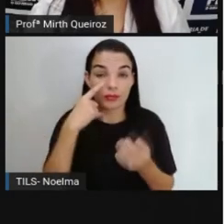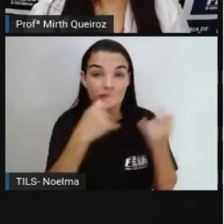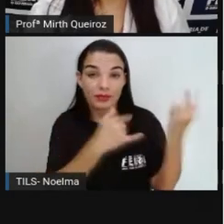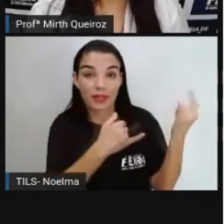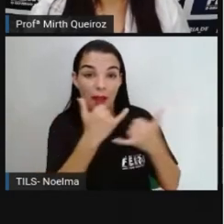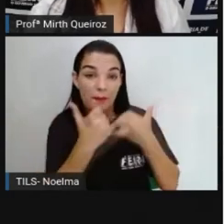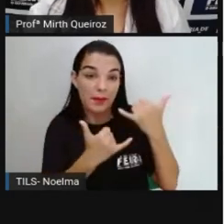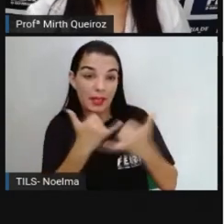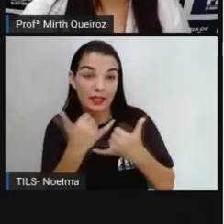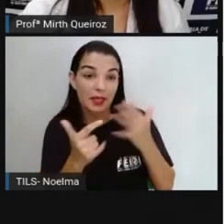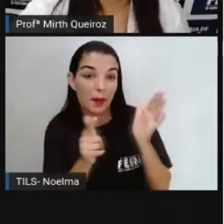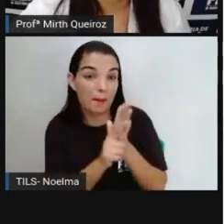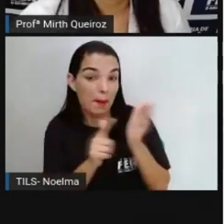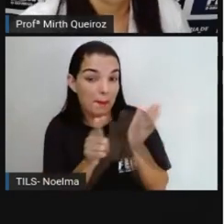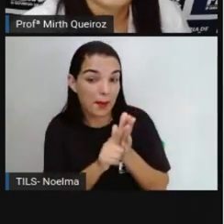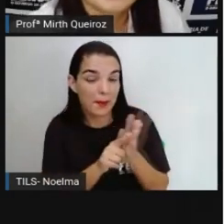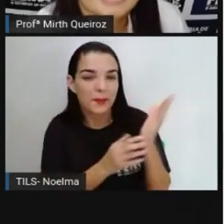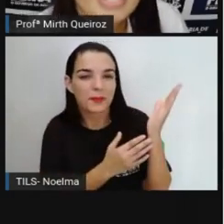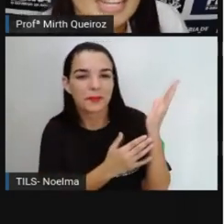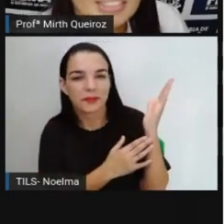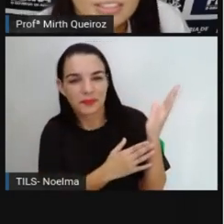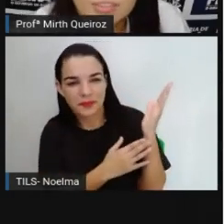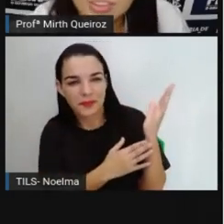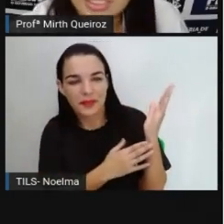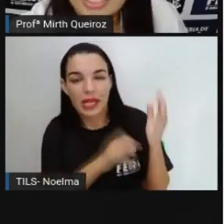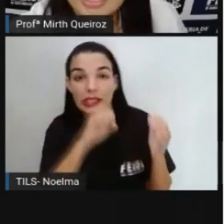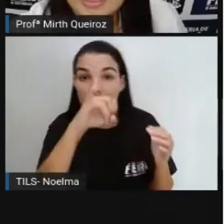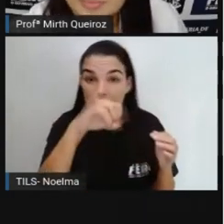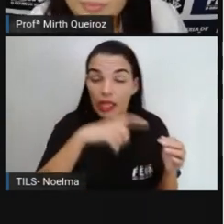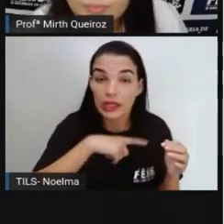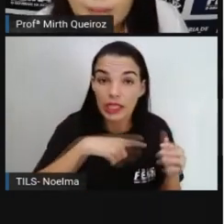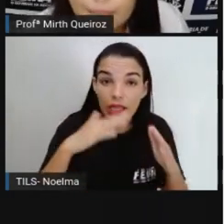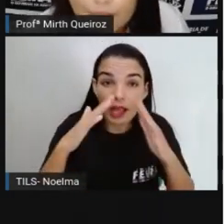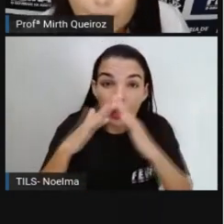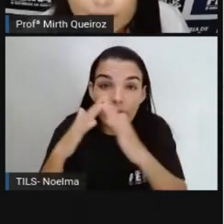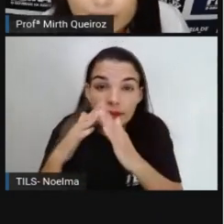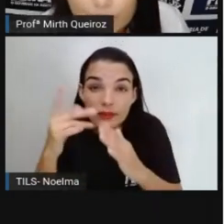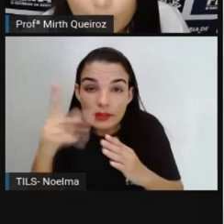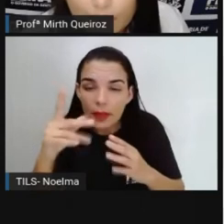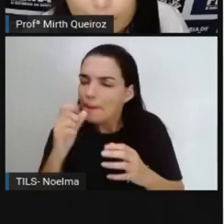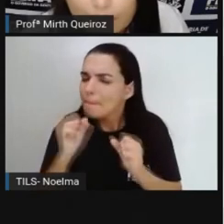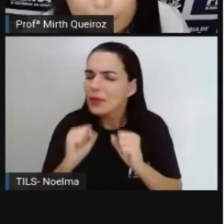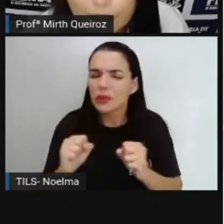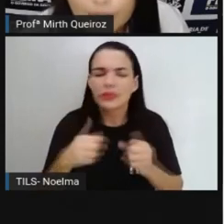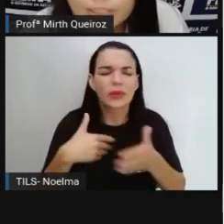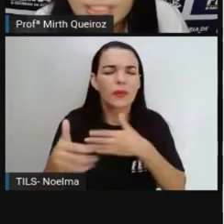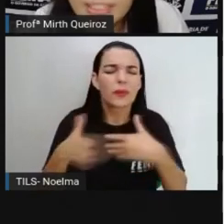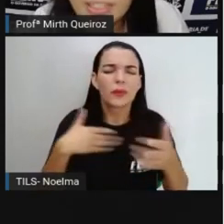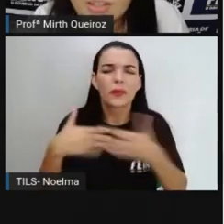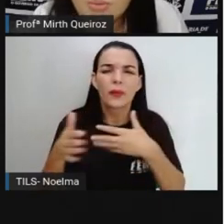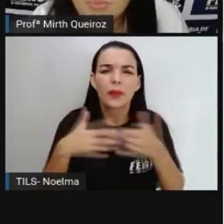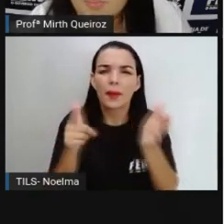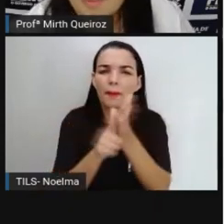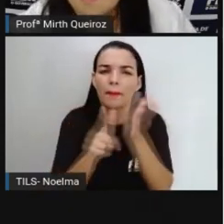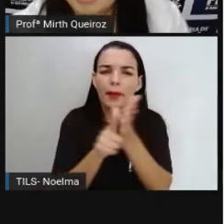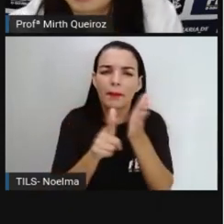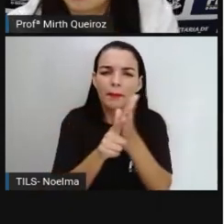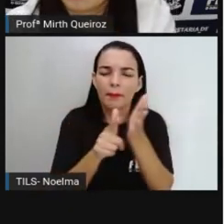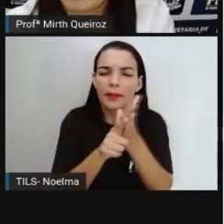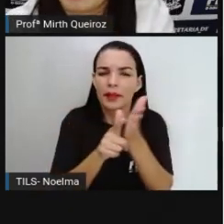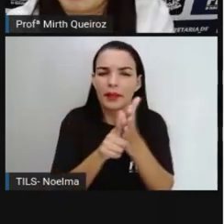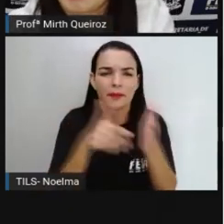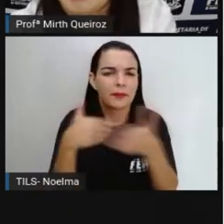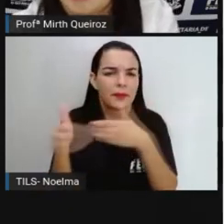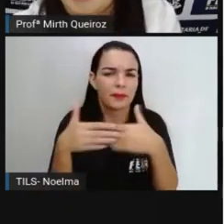Isso Se vocês tiverem Se aí Na casa de vocês Um papel Pode ser qualquer papel Pode ser um papel